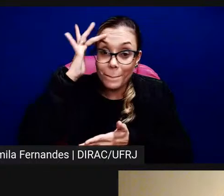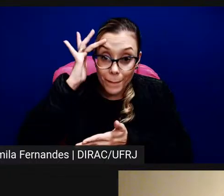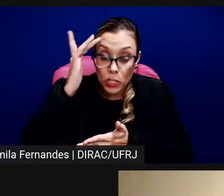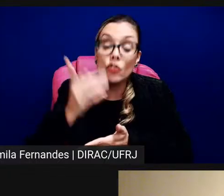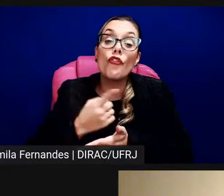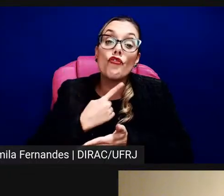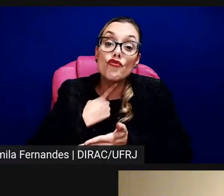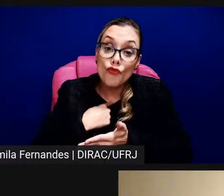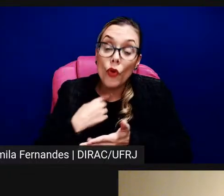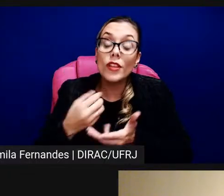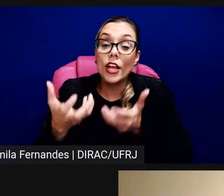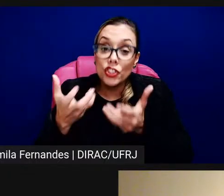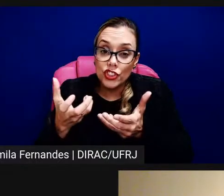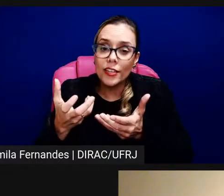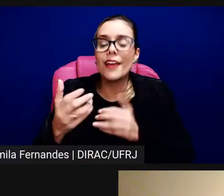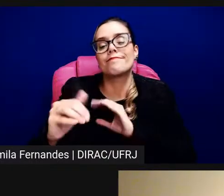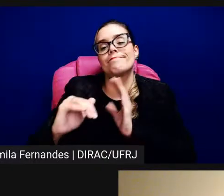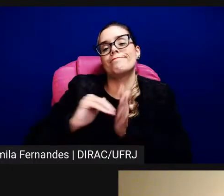projetos.